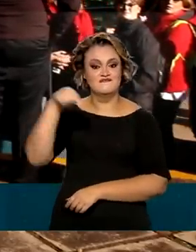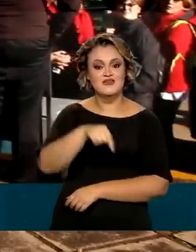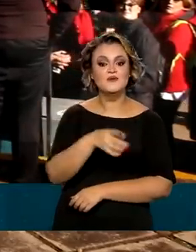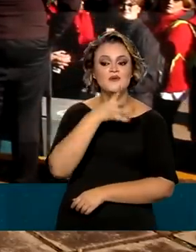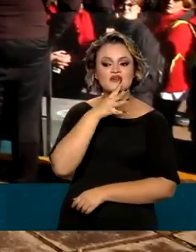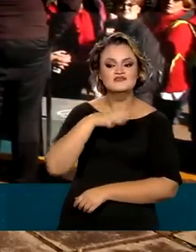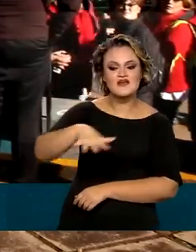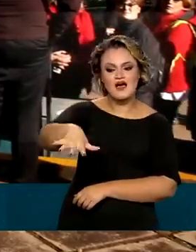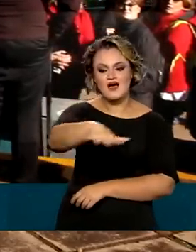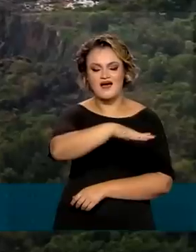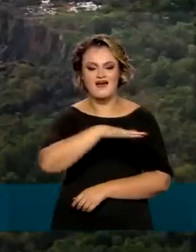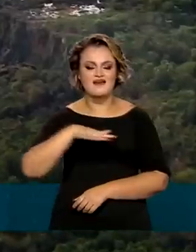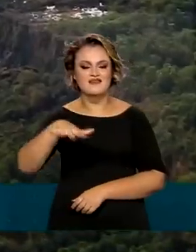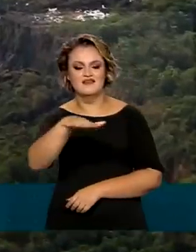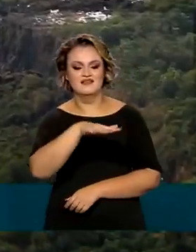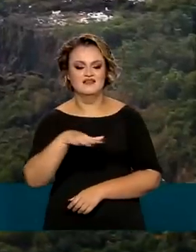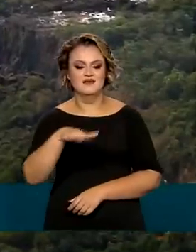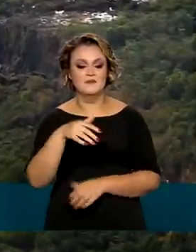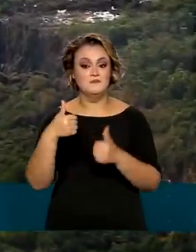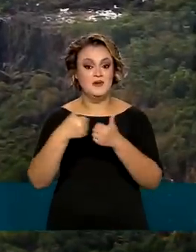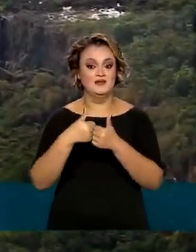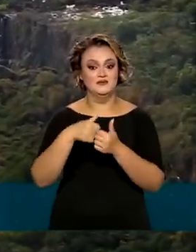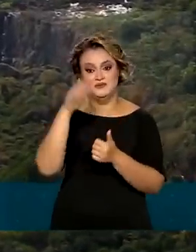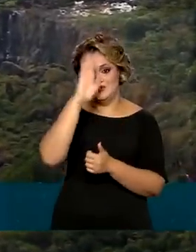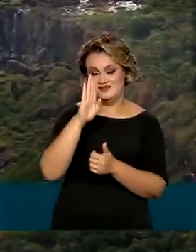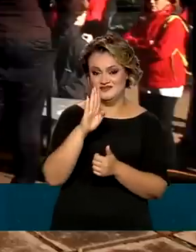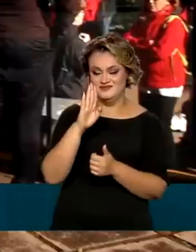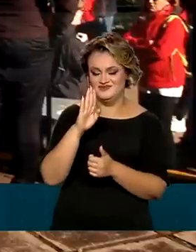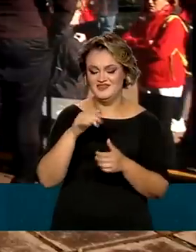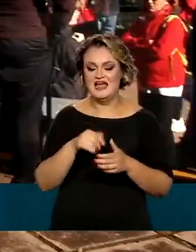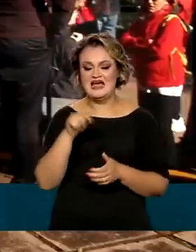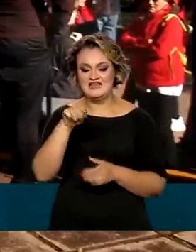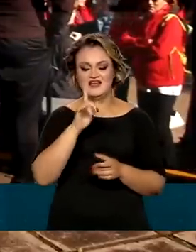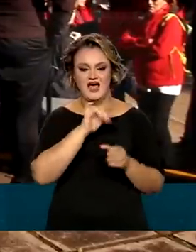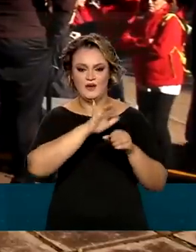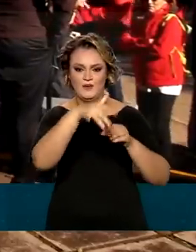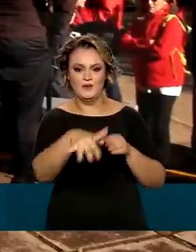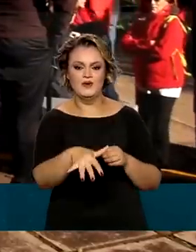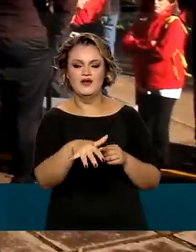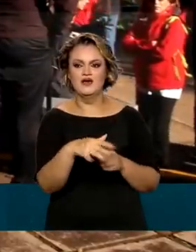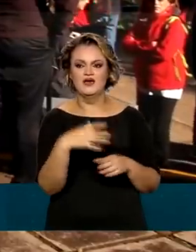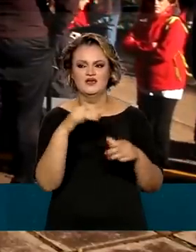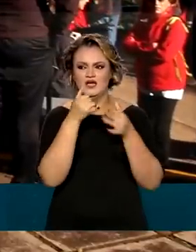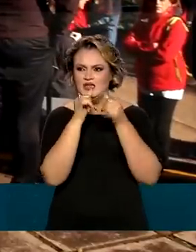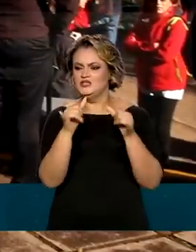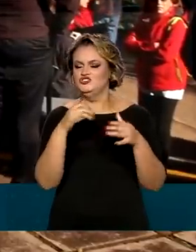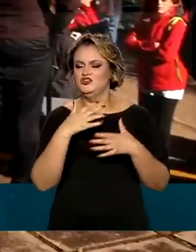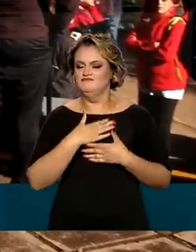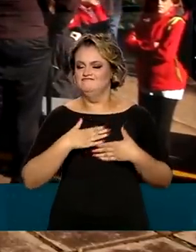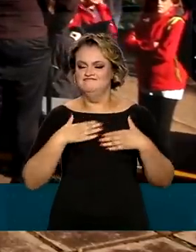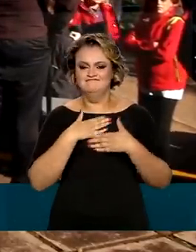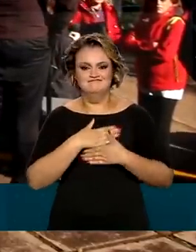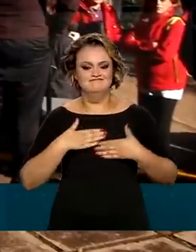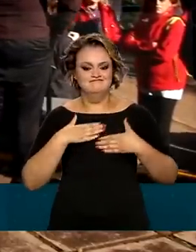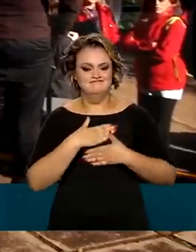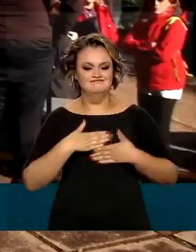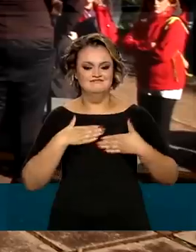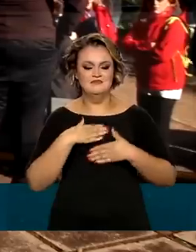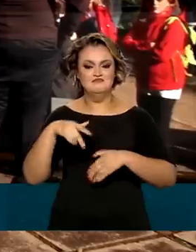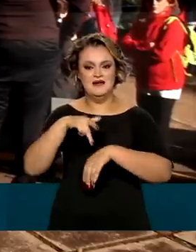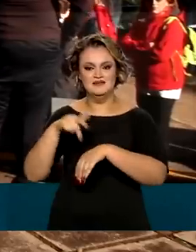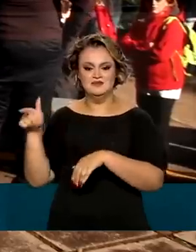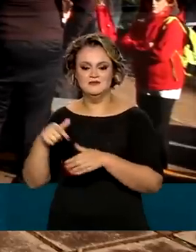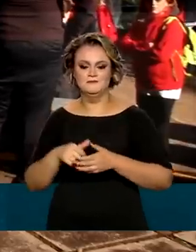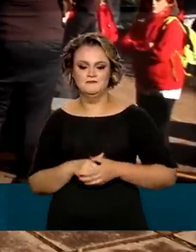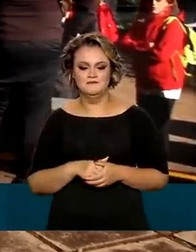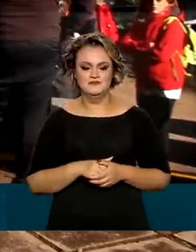o Parque do Iguaçu no lado brasileiro. Disse que as cataratas passam uma energia maravilhosa nos dois países.